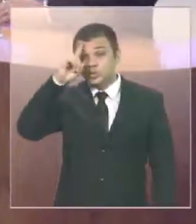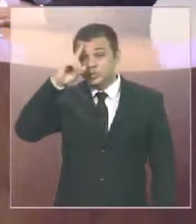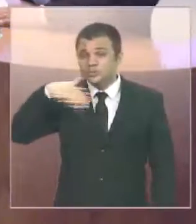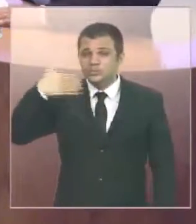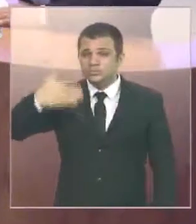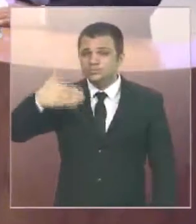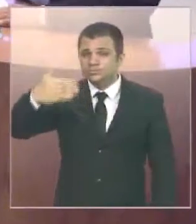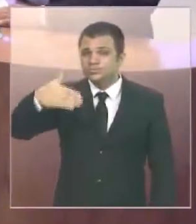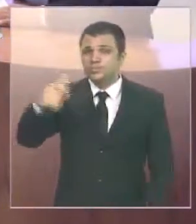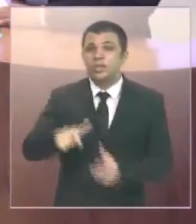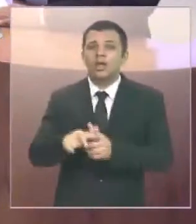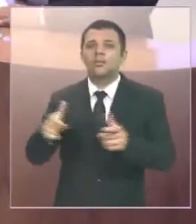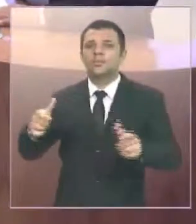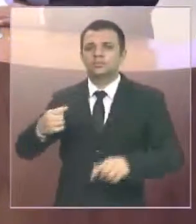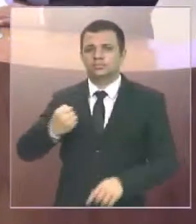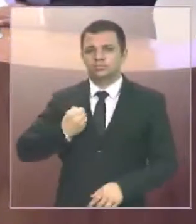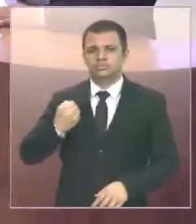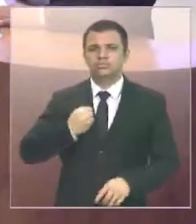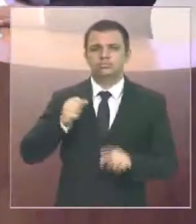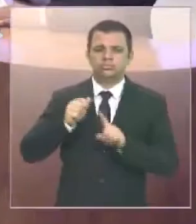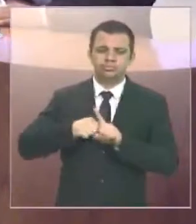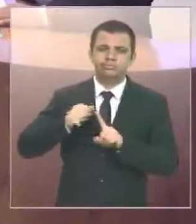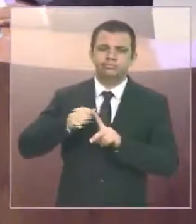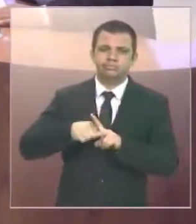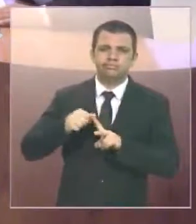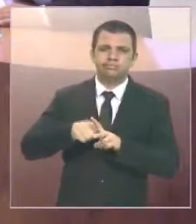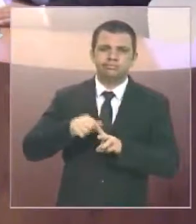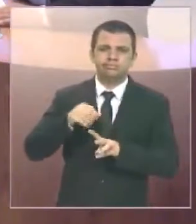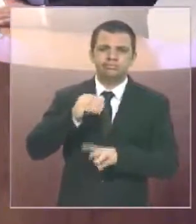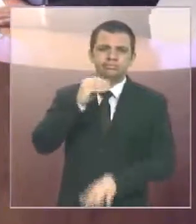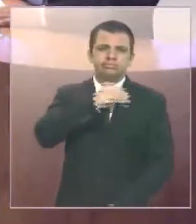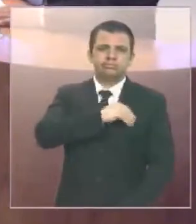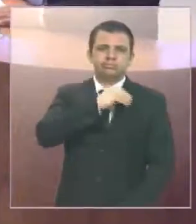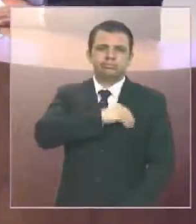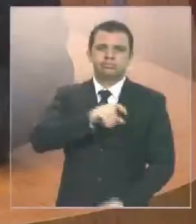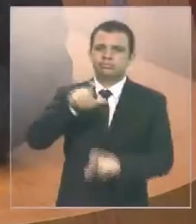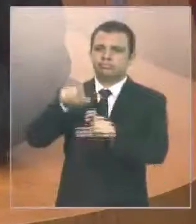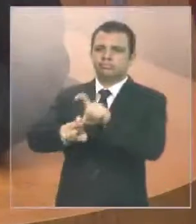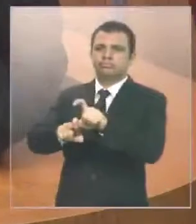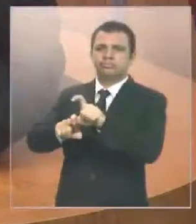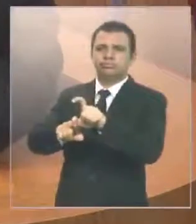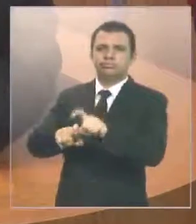o número de meses que a prefeitura deve aos trabalhadores da prefeitura.